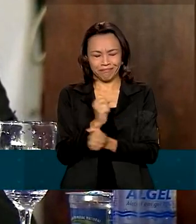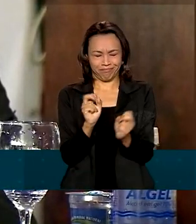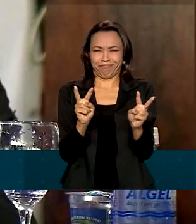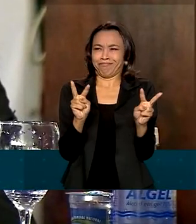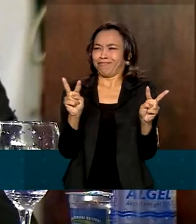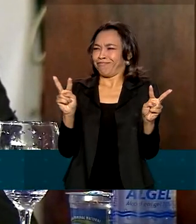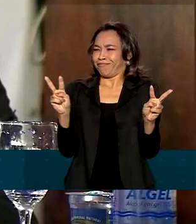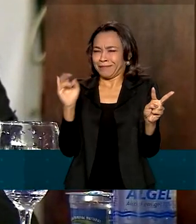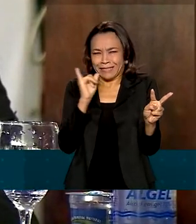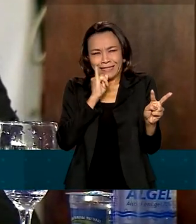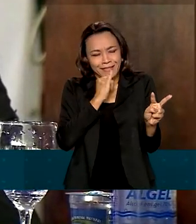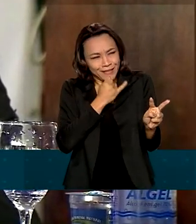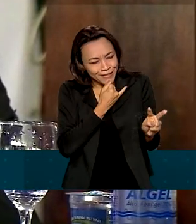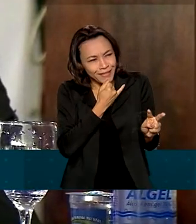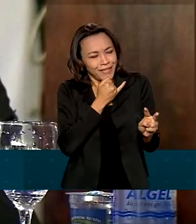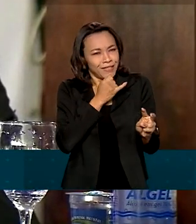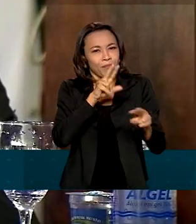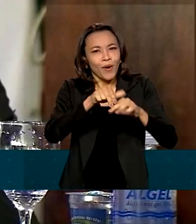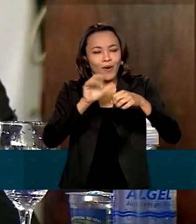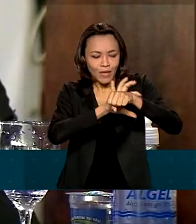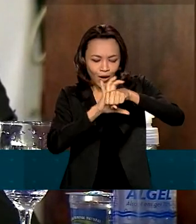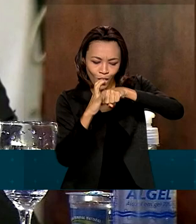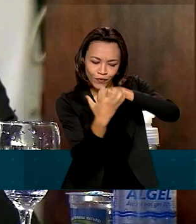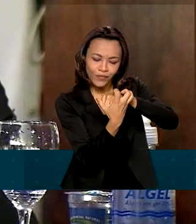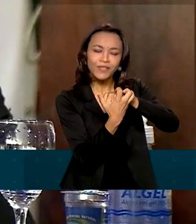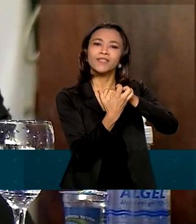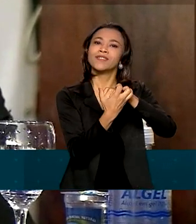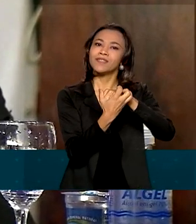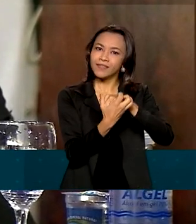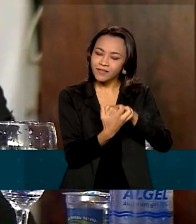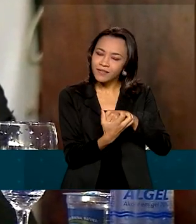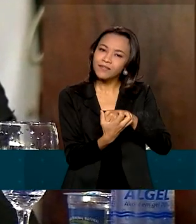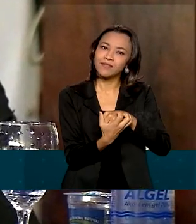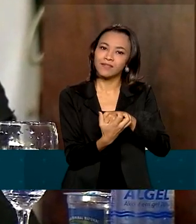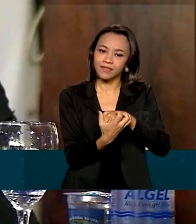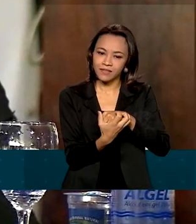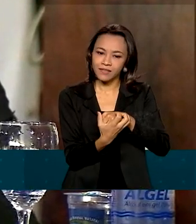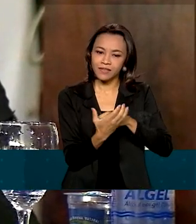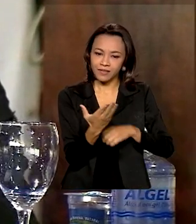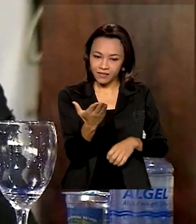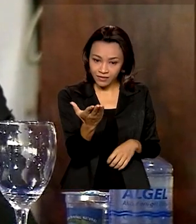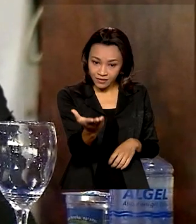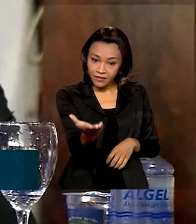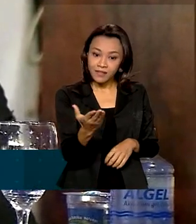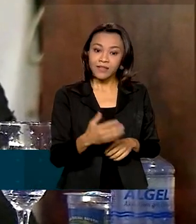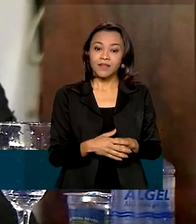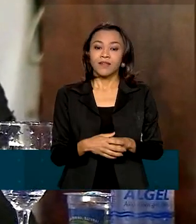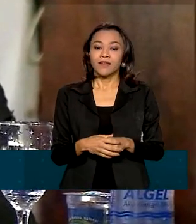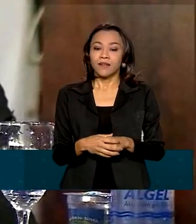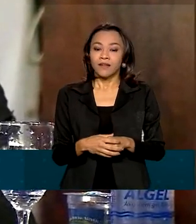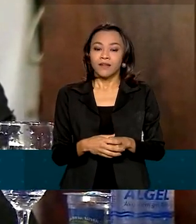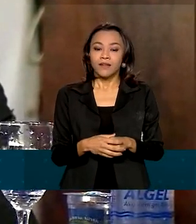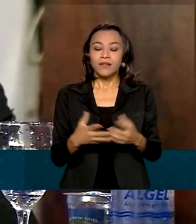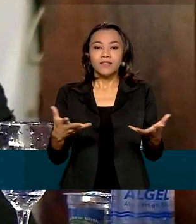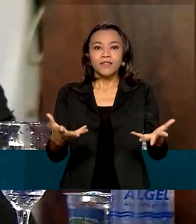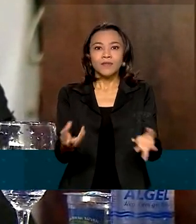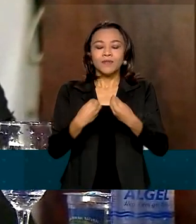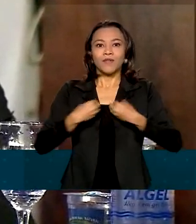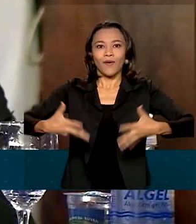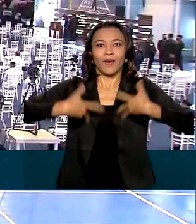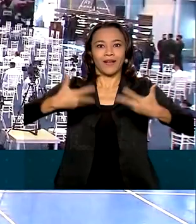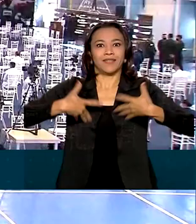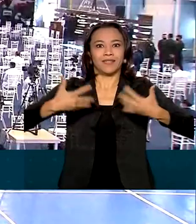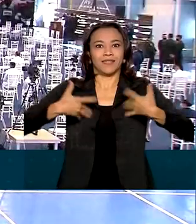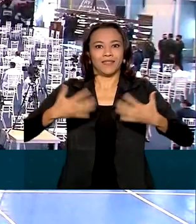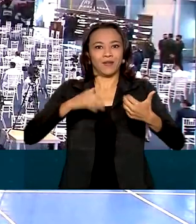acontecendo com a pandemia e a Covid, eu acredito que os nossos resultados trouxeram um pouco de alegria